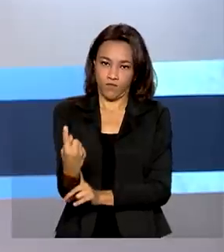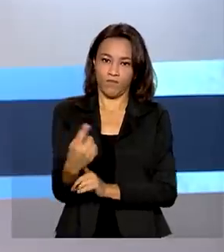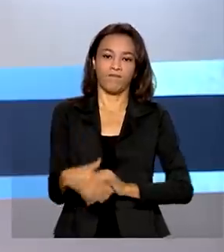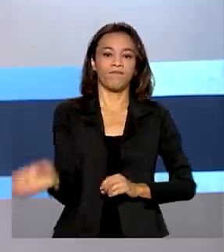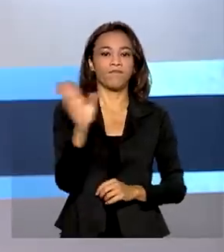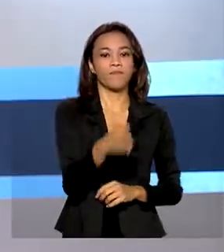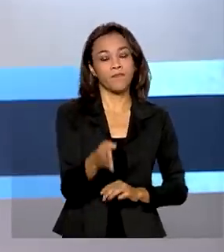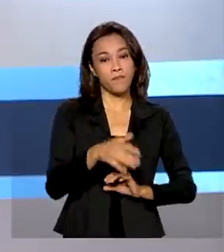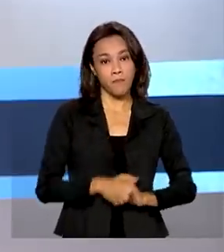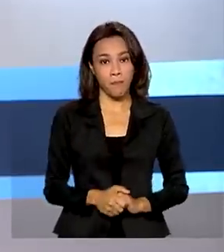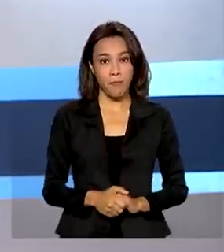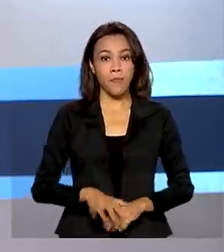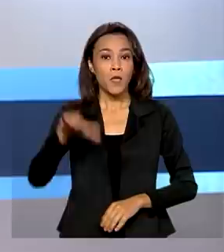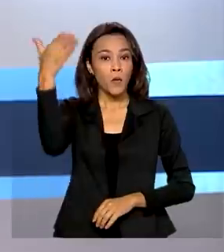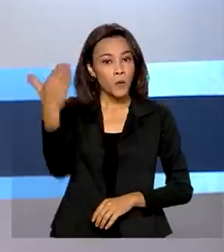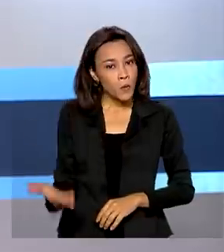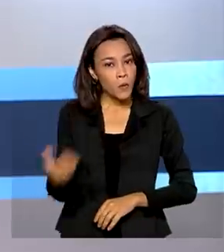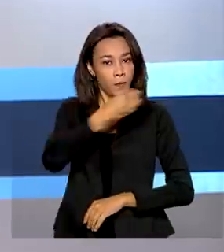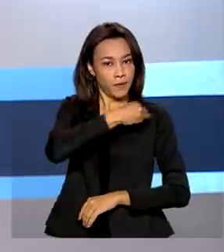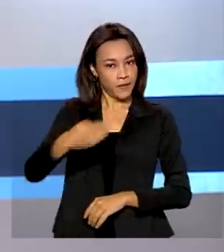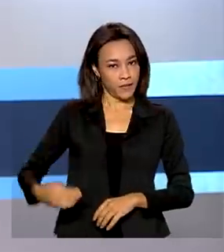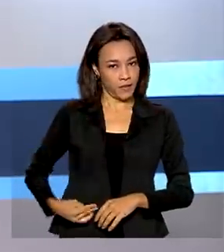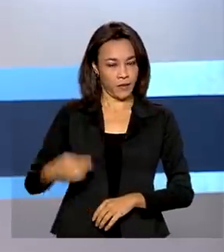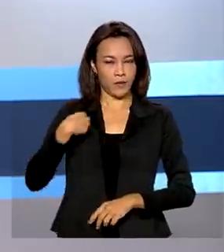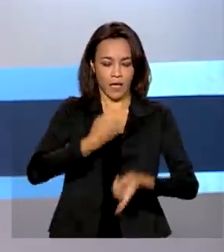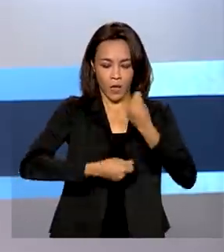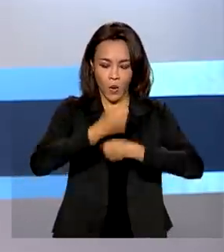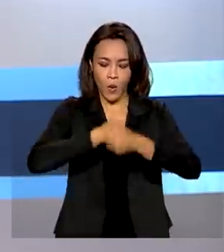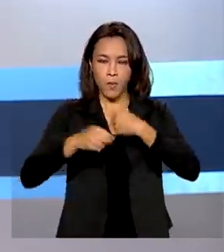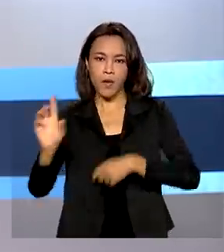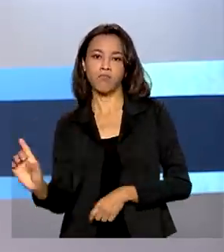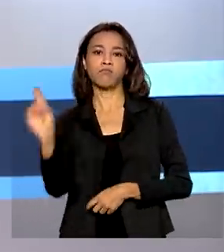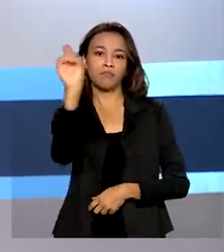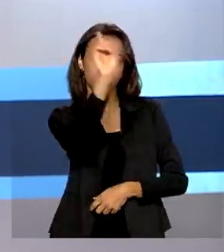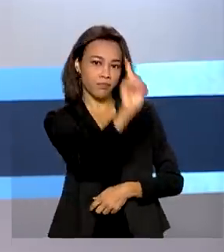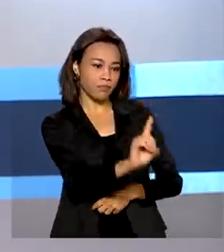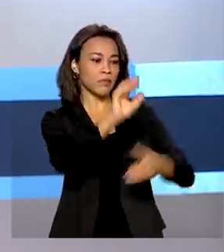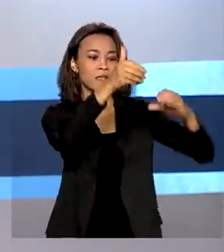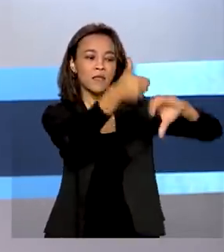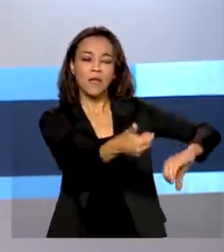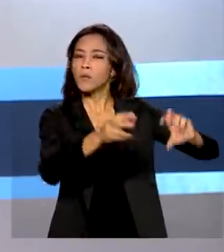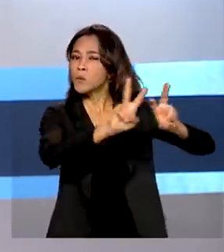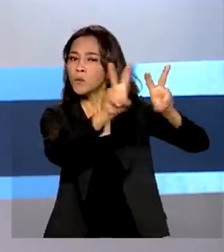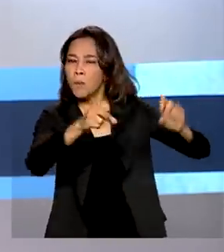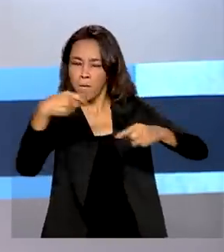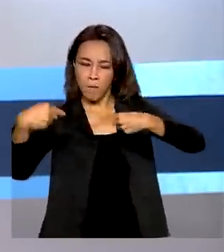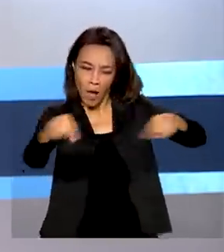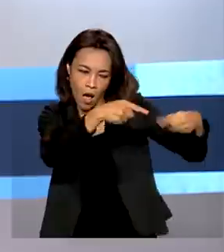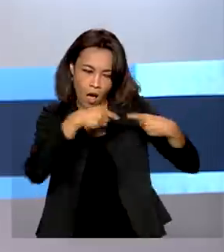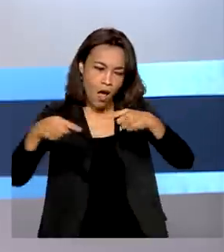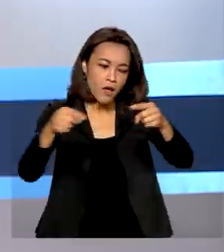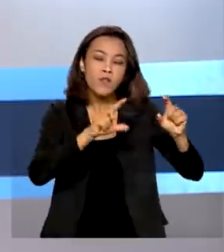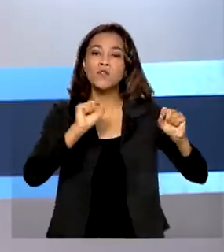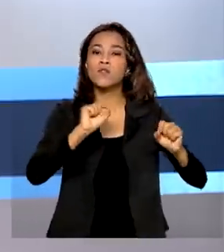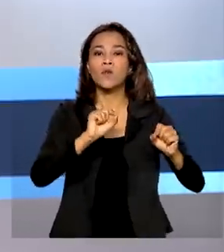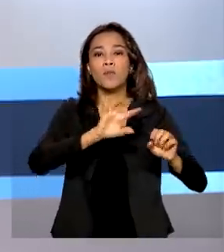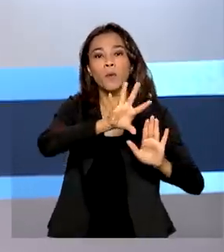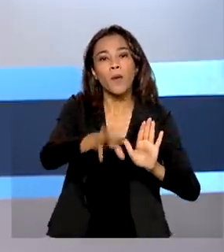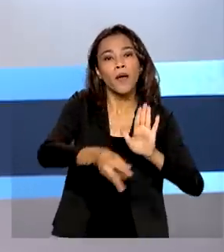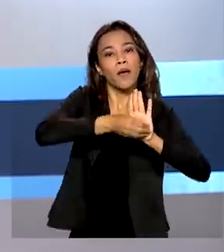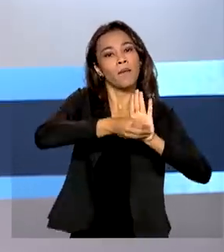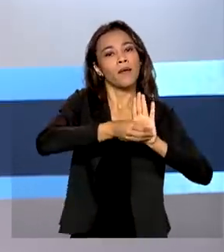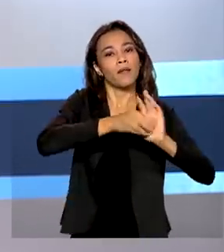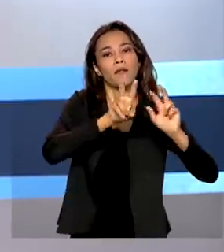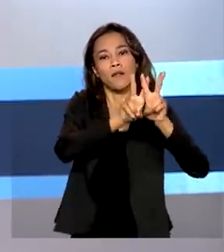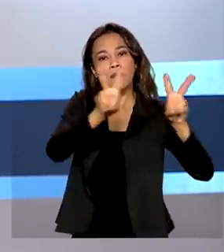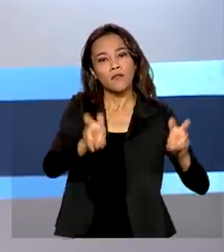O ministro da Economia, Paulo Guedes, participou no Senado dos debates sobre a proposta de emenda à Constituição que trata da reforma